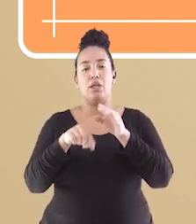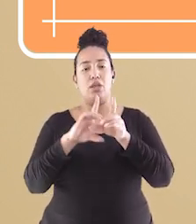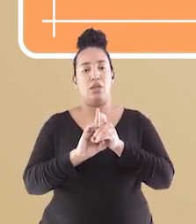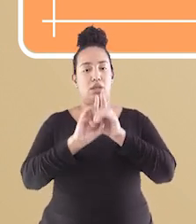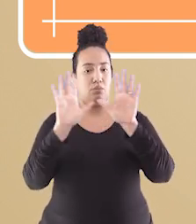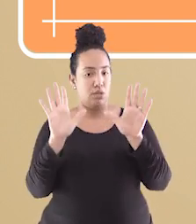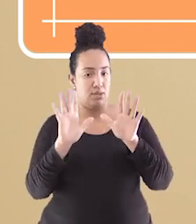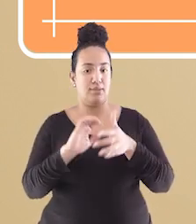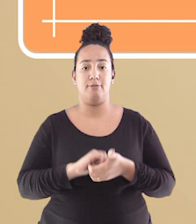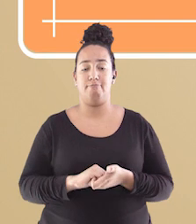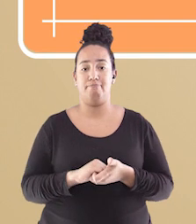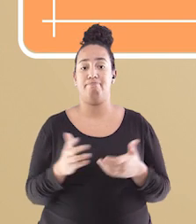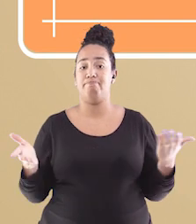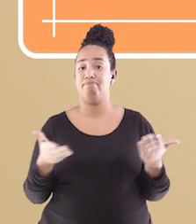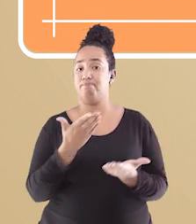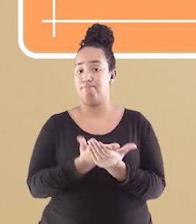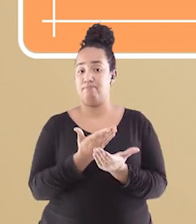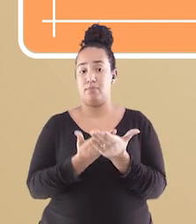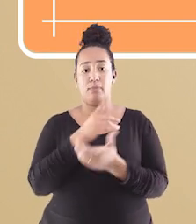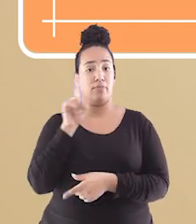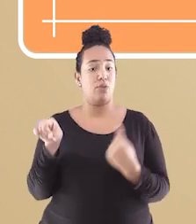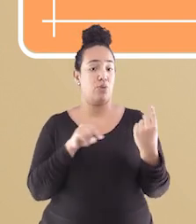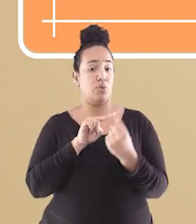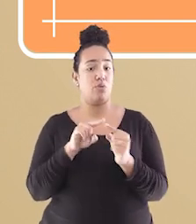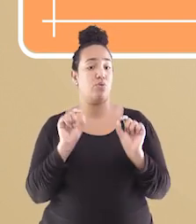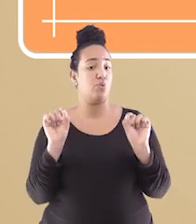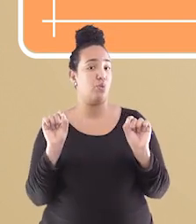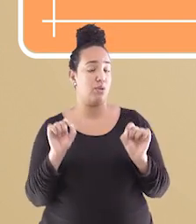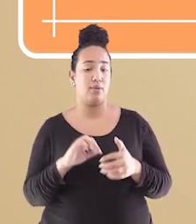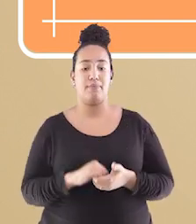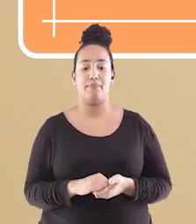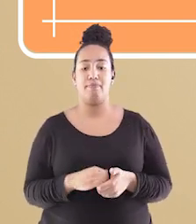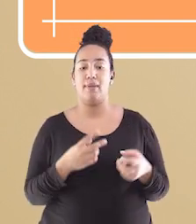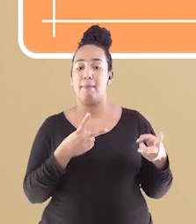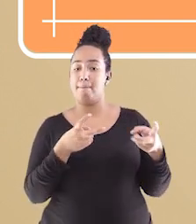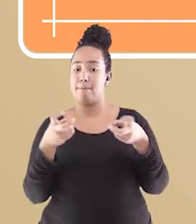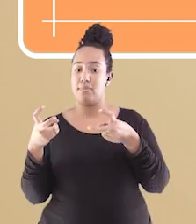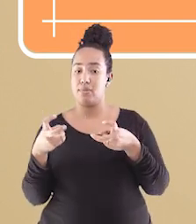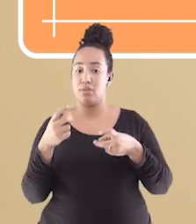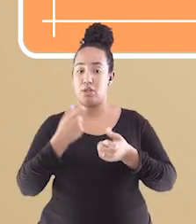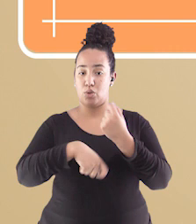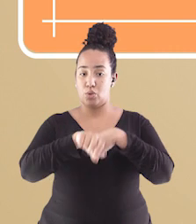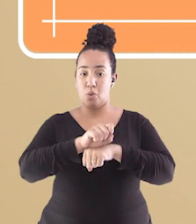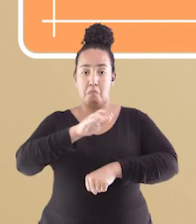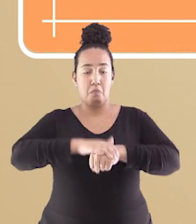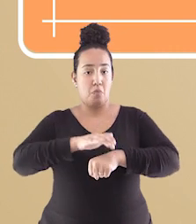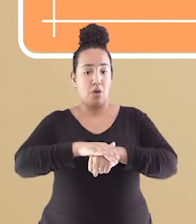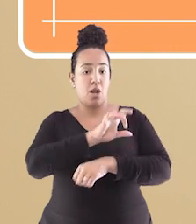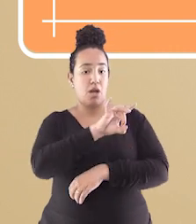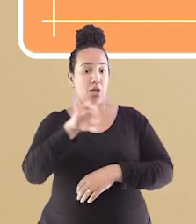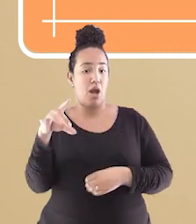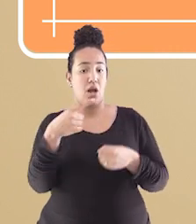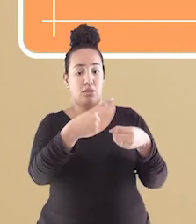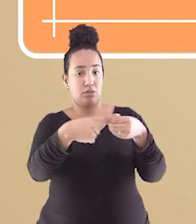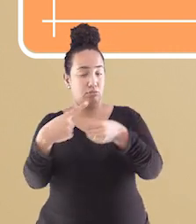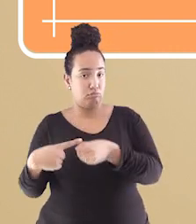democracia no país. Já o objetivo da nossa aula de hoje é reconhecer o potencial